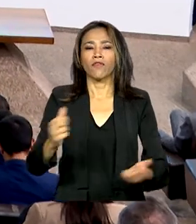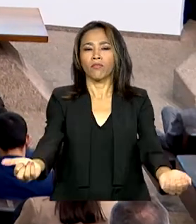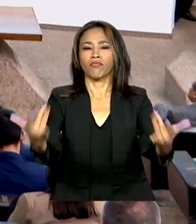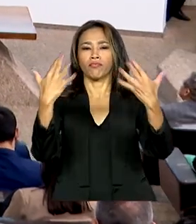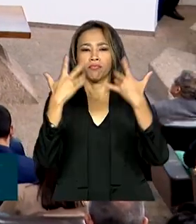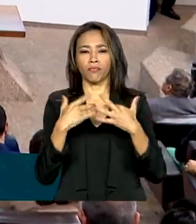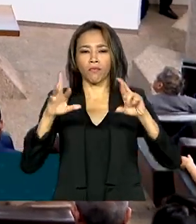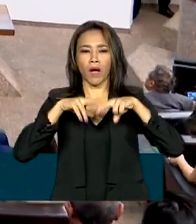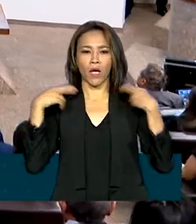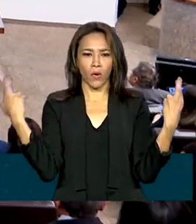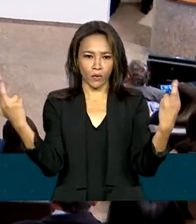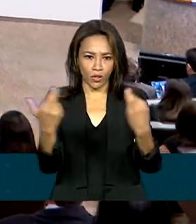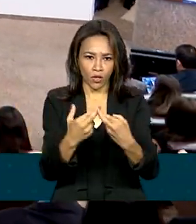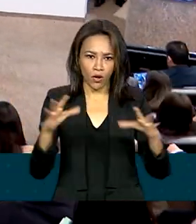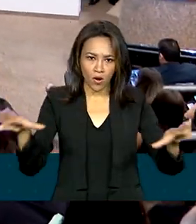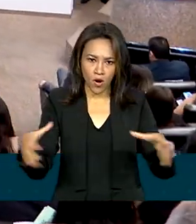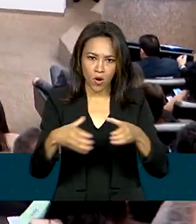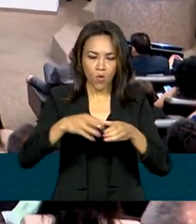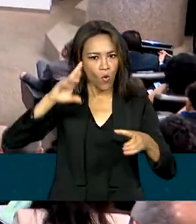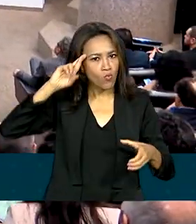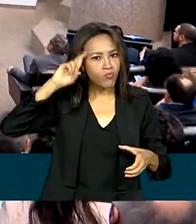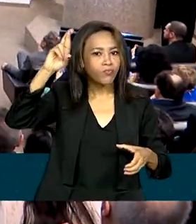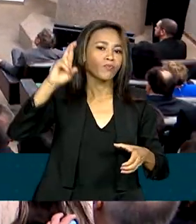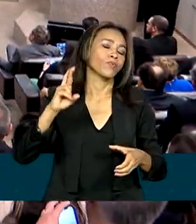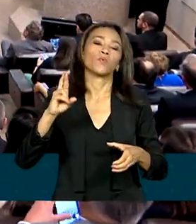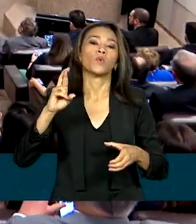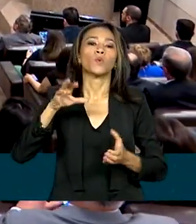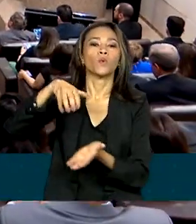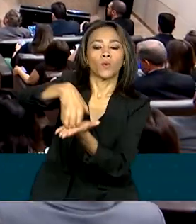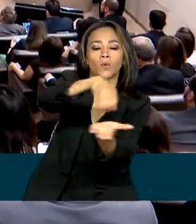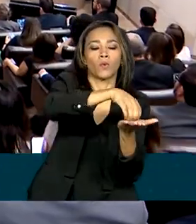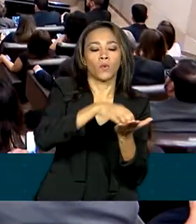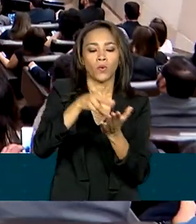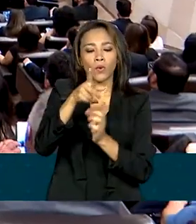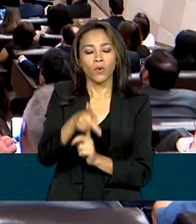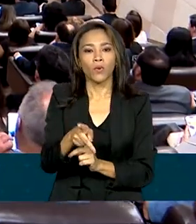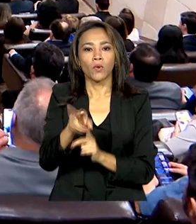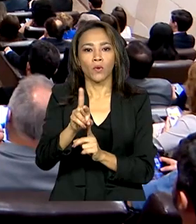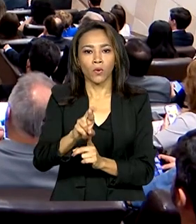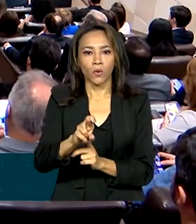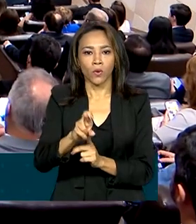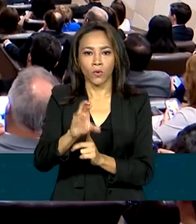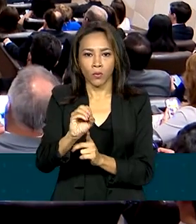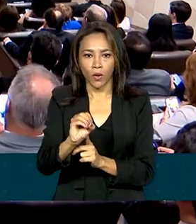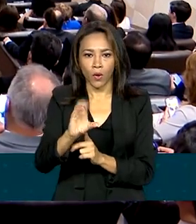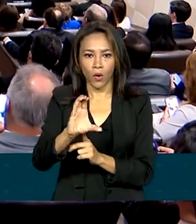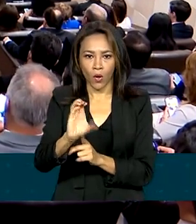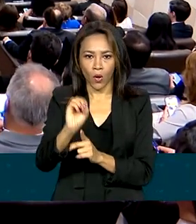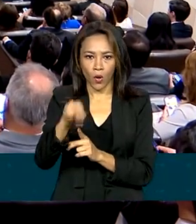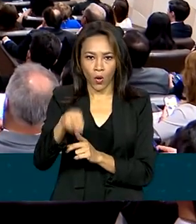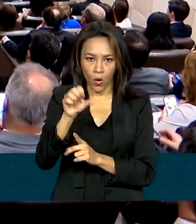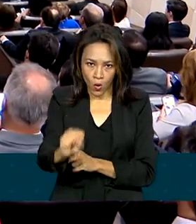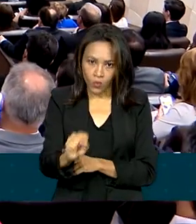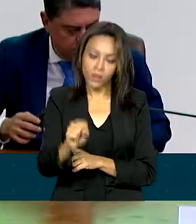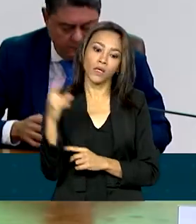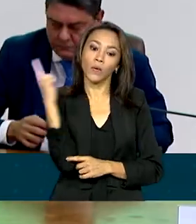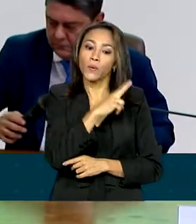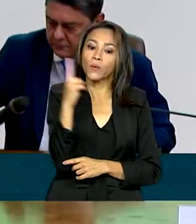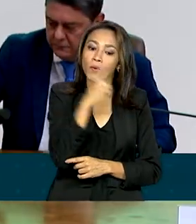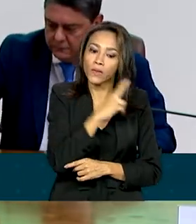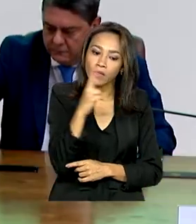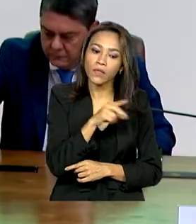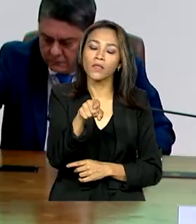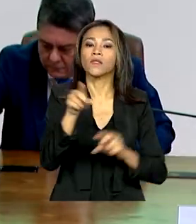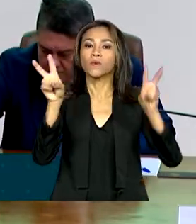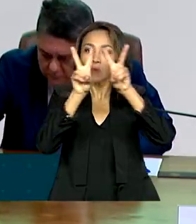estaduais, municipais e entidades de defesa do consumidor para tratar de assuntos considerados urgentes. Um